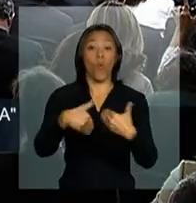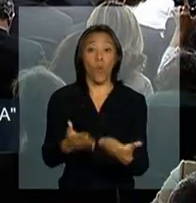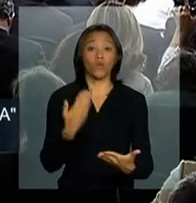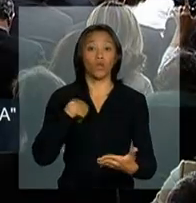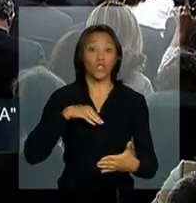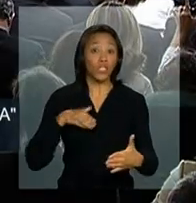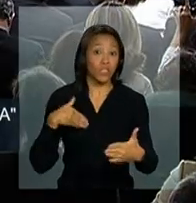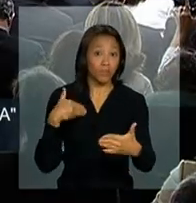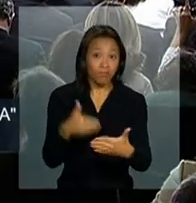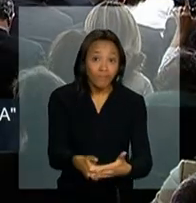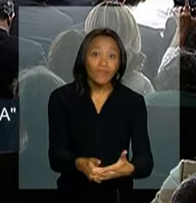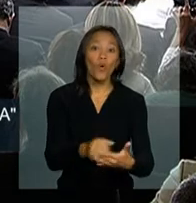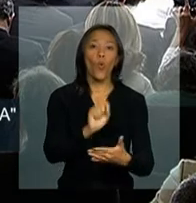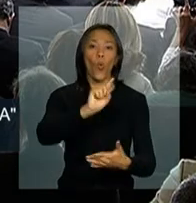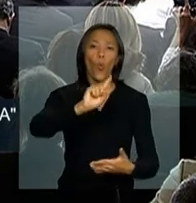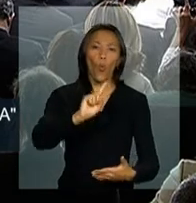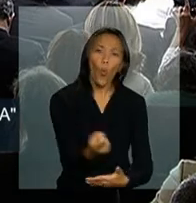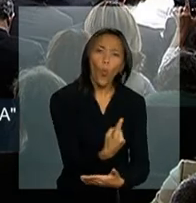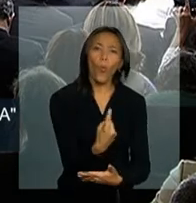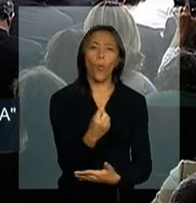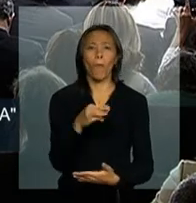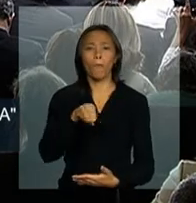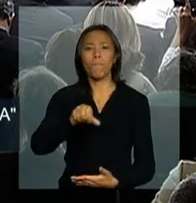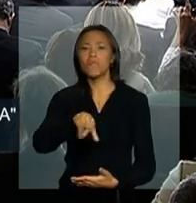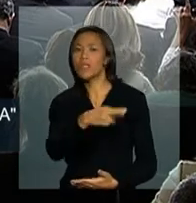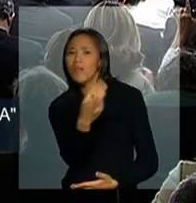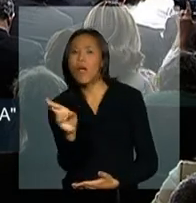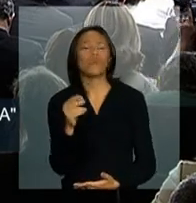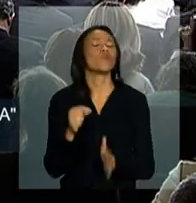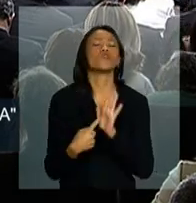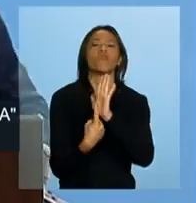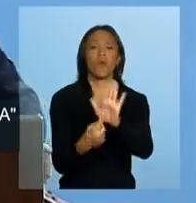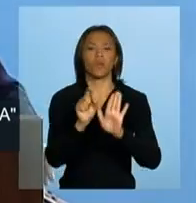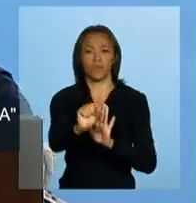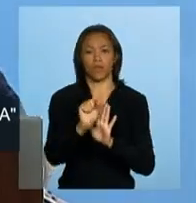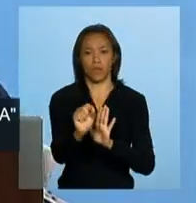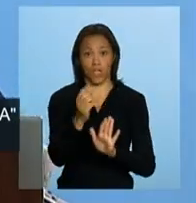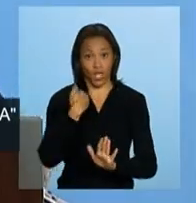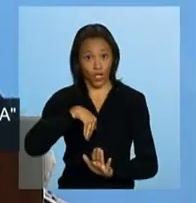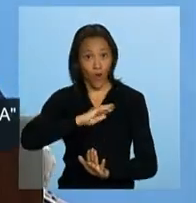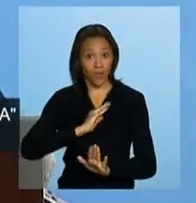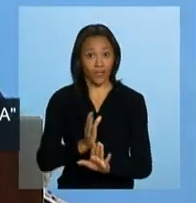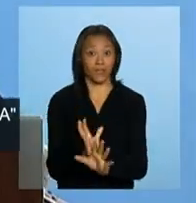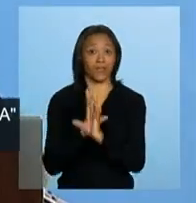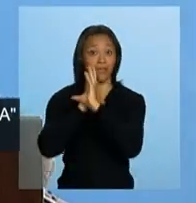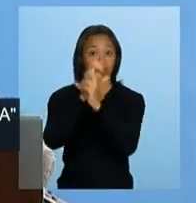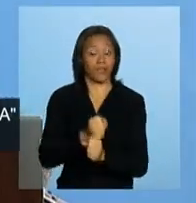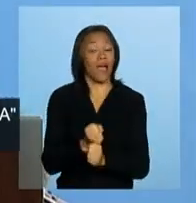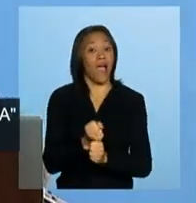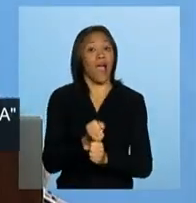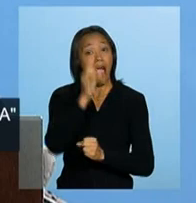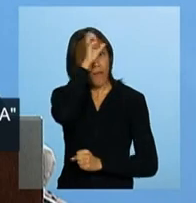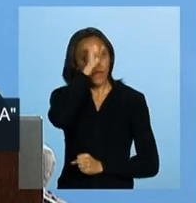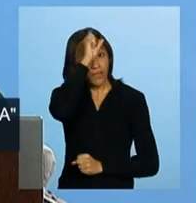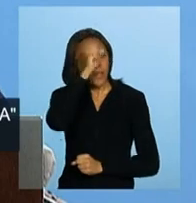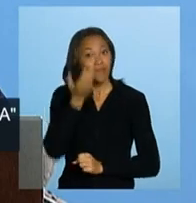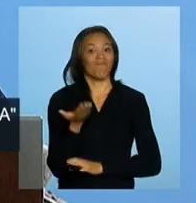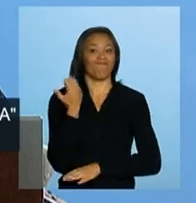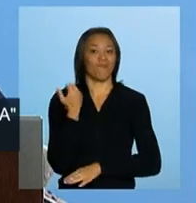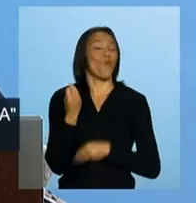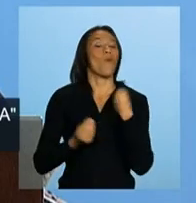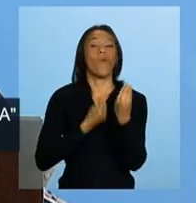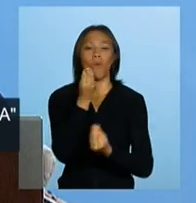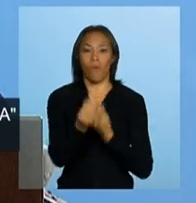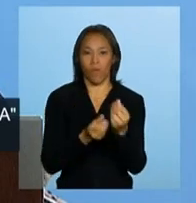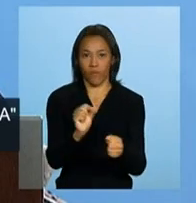chega a um milhão, o que nós demonstramos? Nós demonstramos que nós aprendemos como fazer. Eu